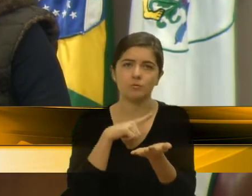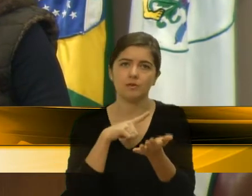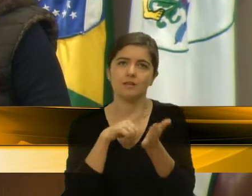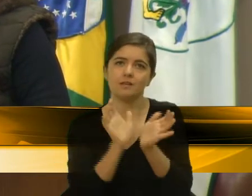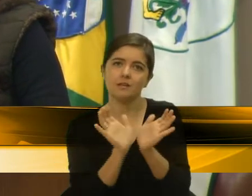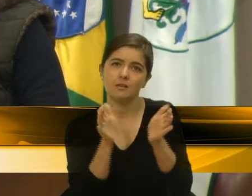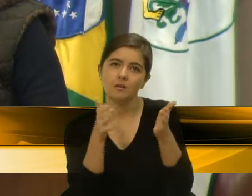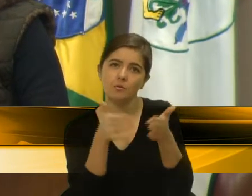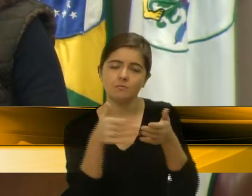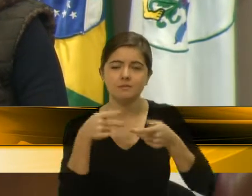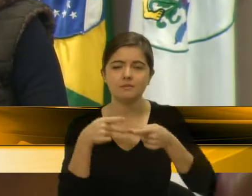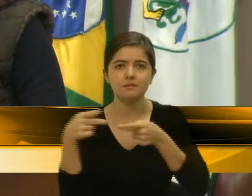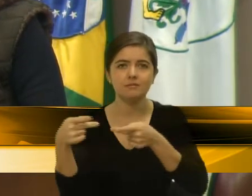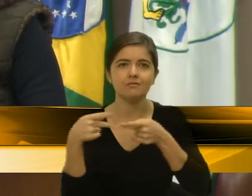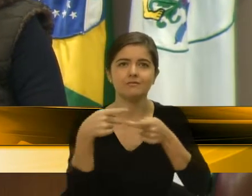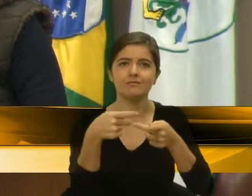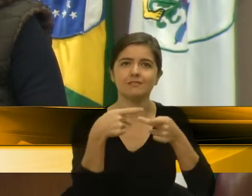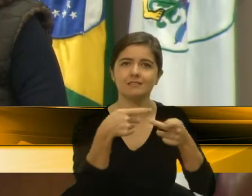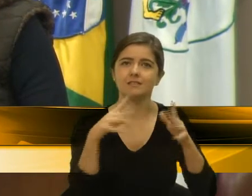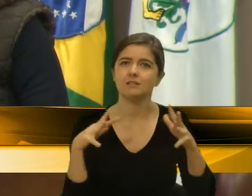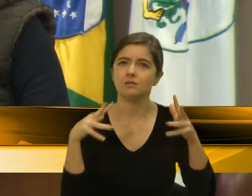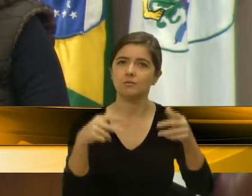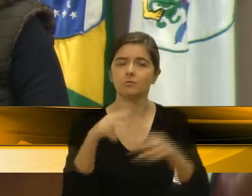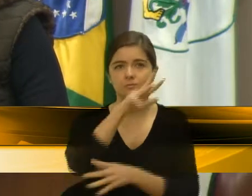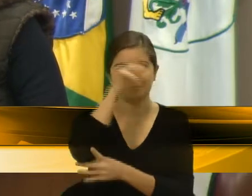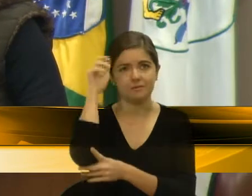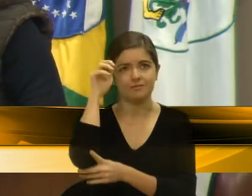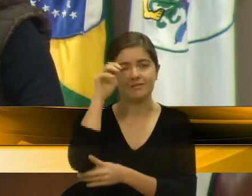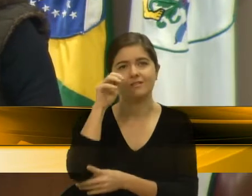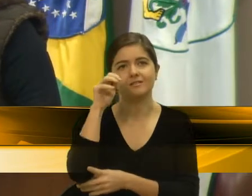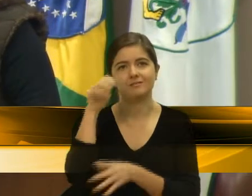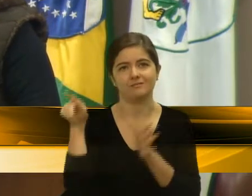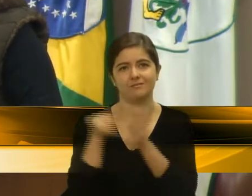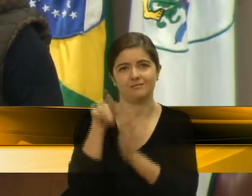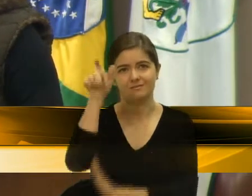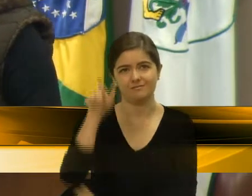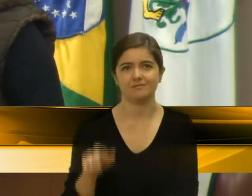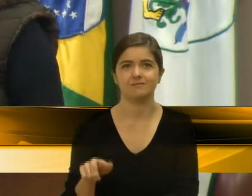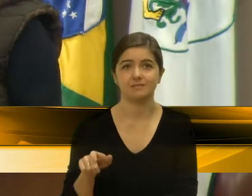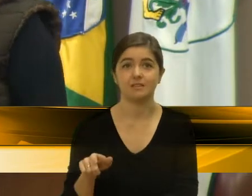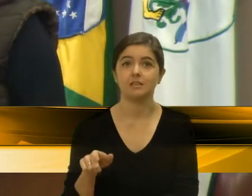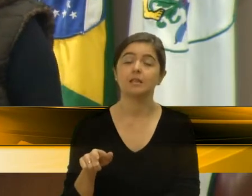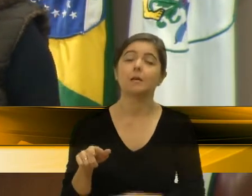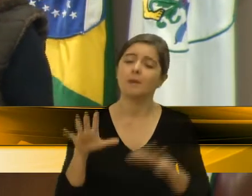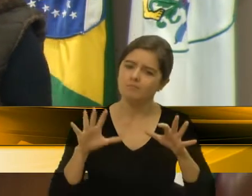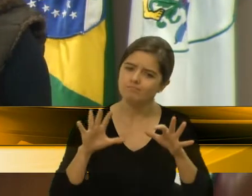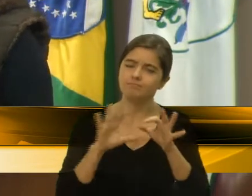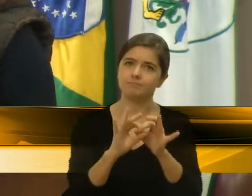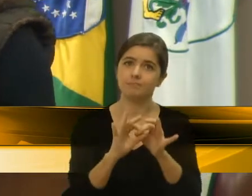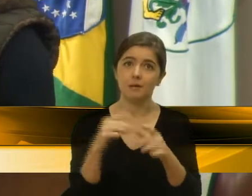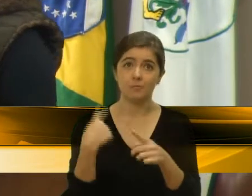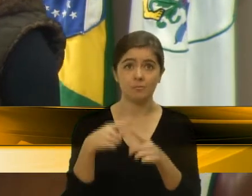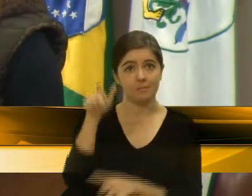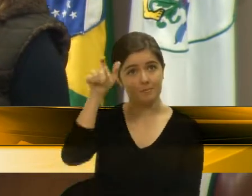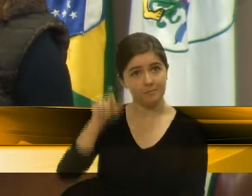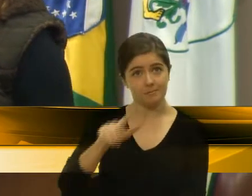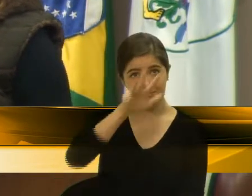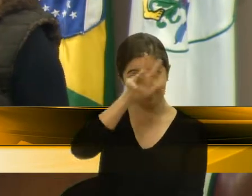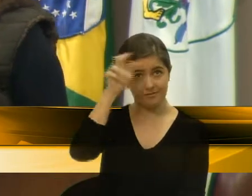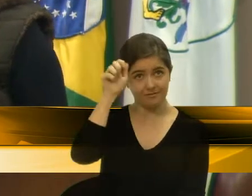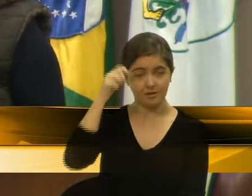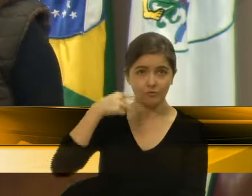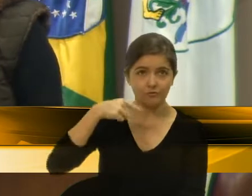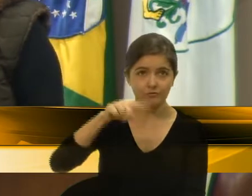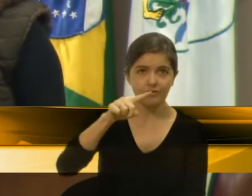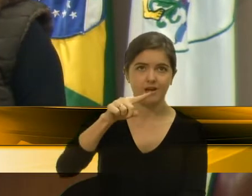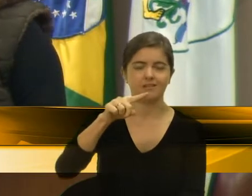municipais, para reforçar a importância de andarmos juntos, porque quando o prefeito, vai um prefeito ao governo do